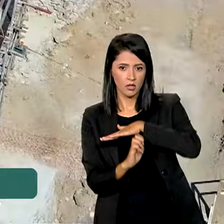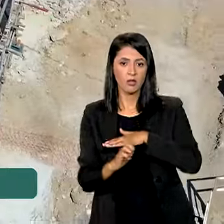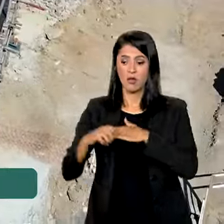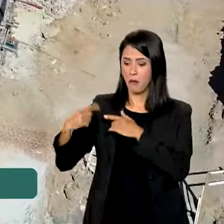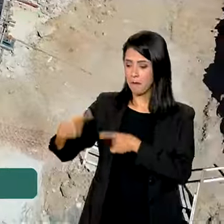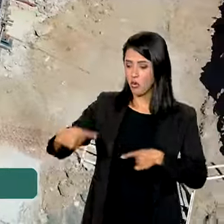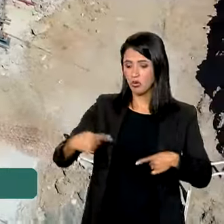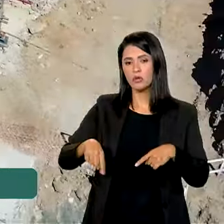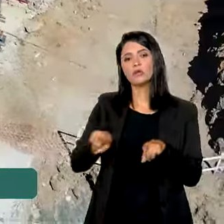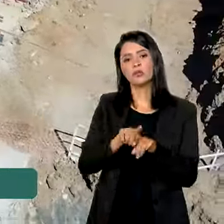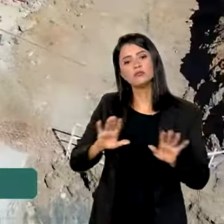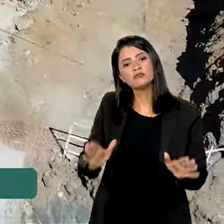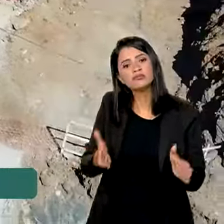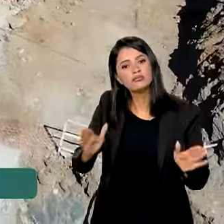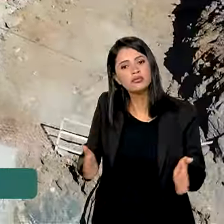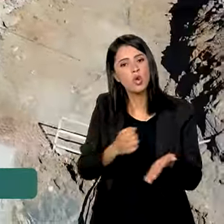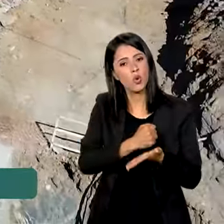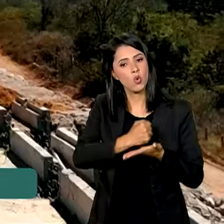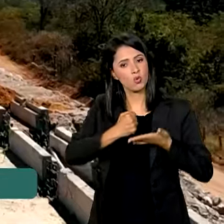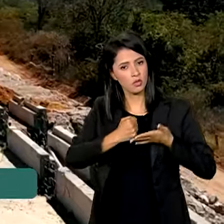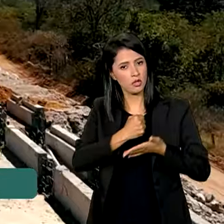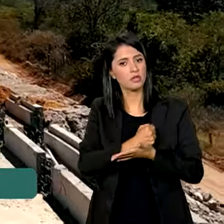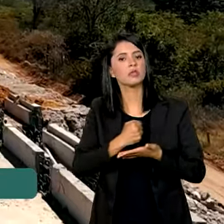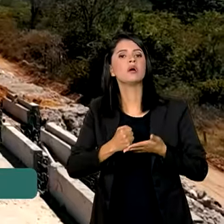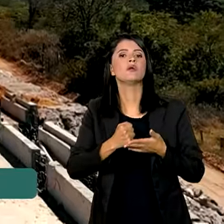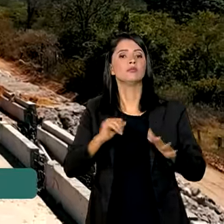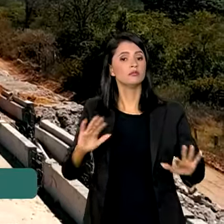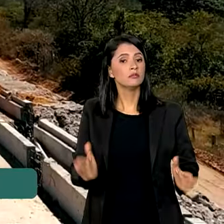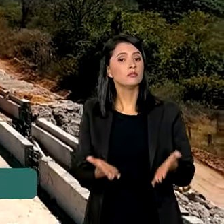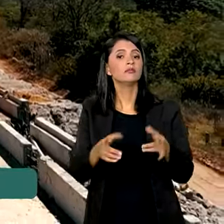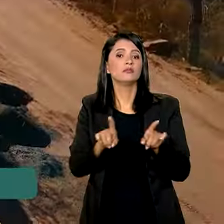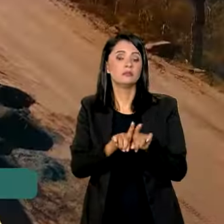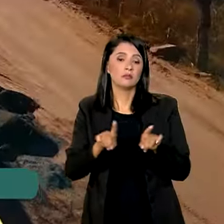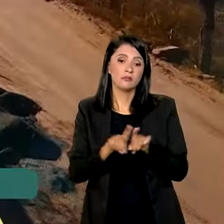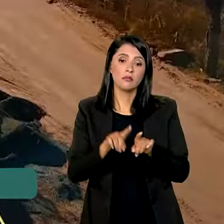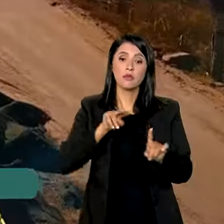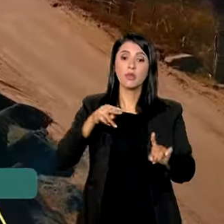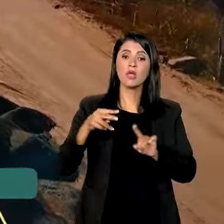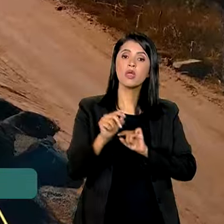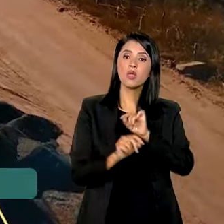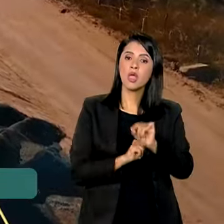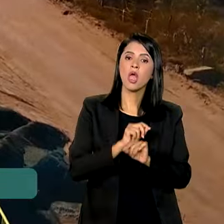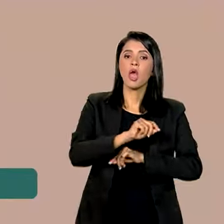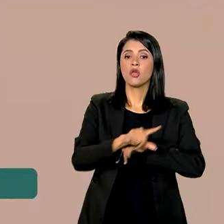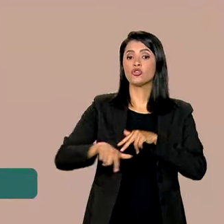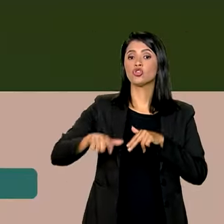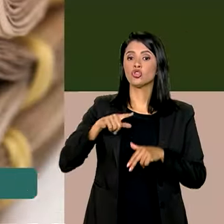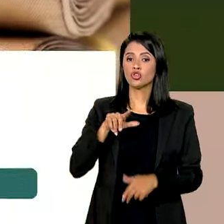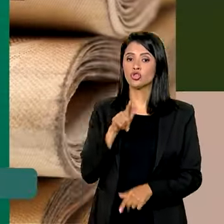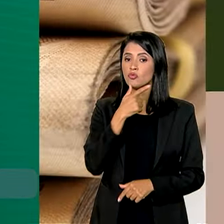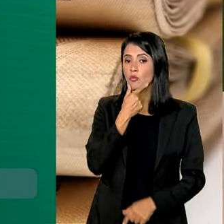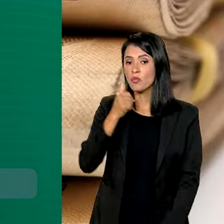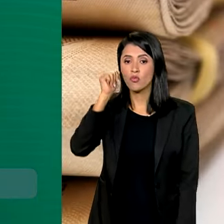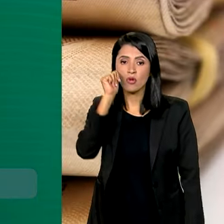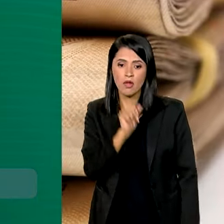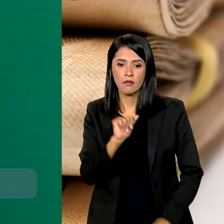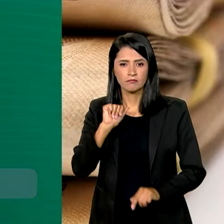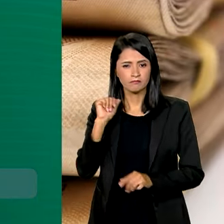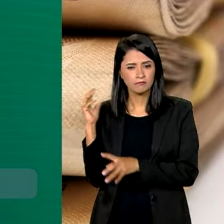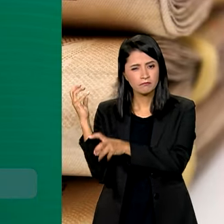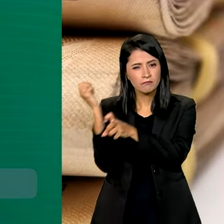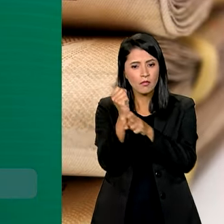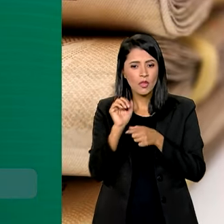as políticas de incentivo à contratação e promoção na perspectiva de gênero. O levantamento